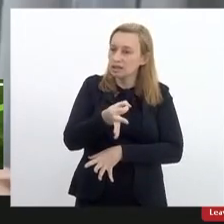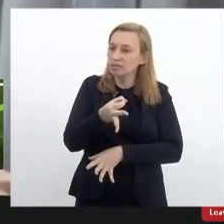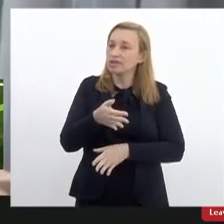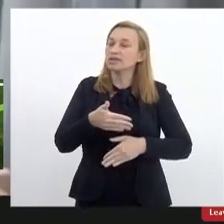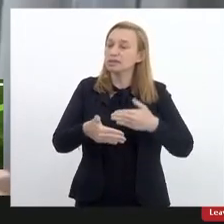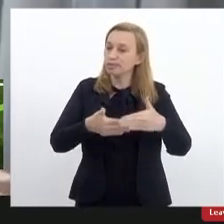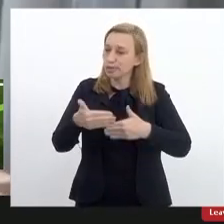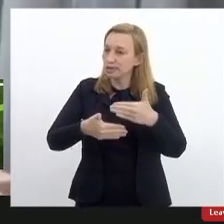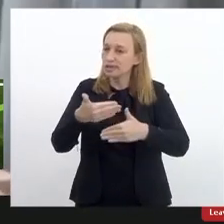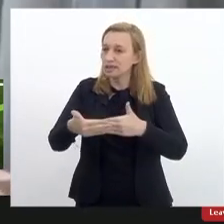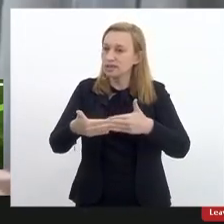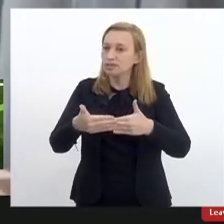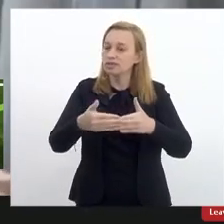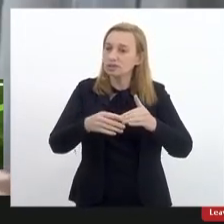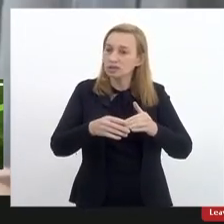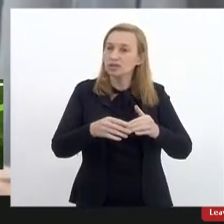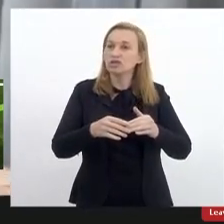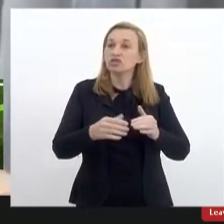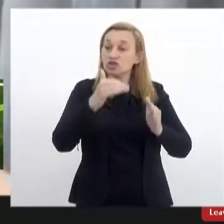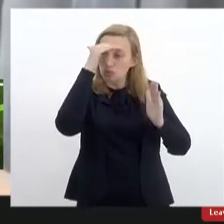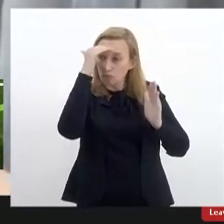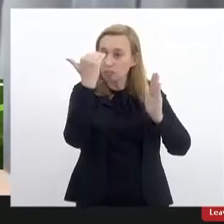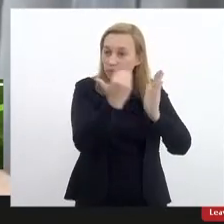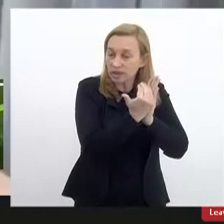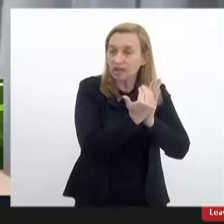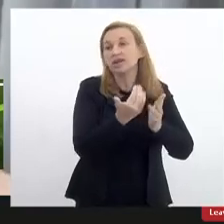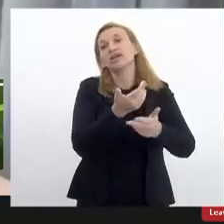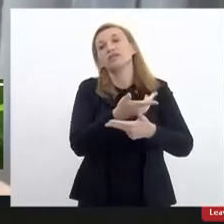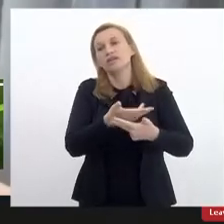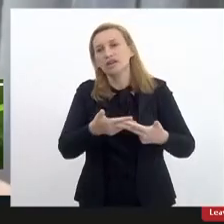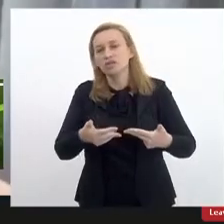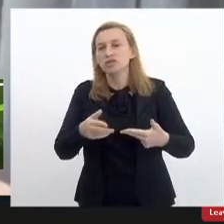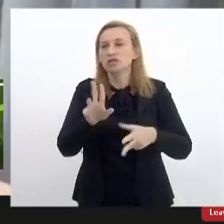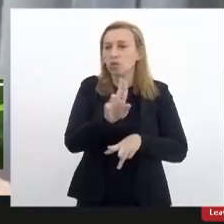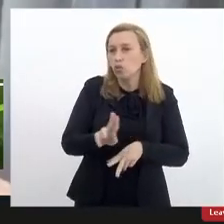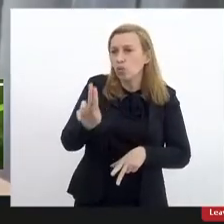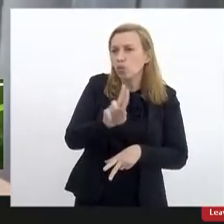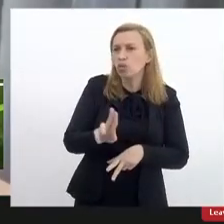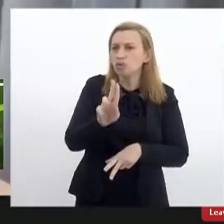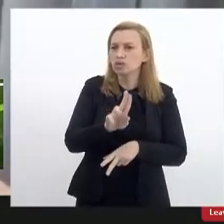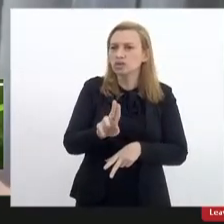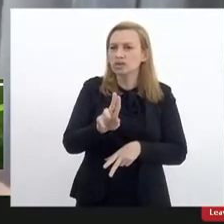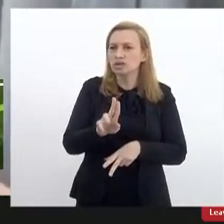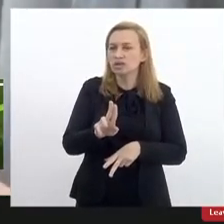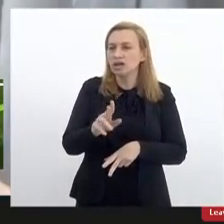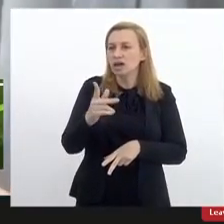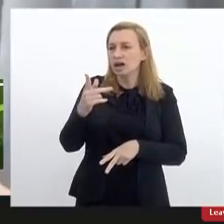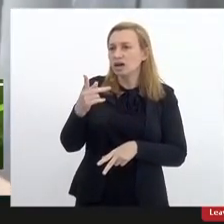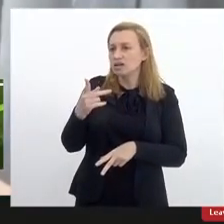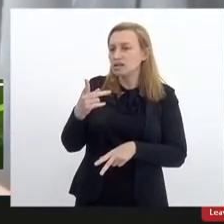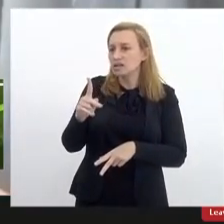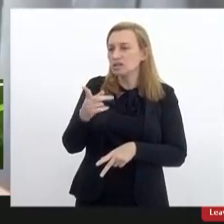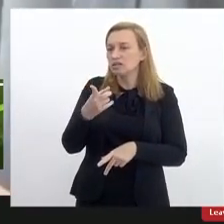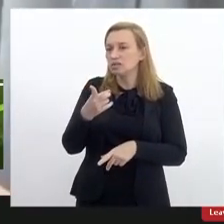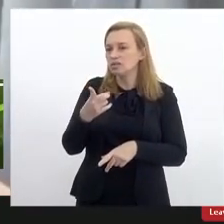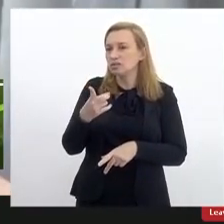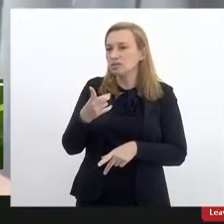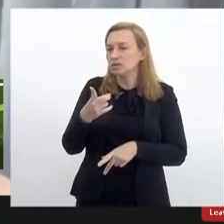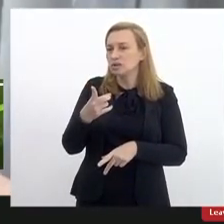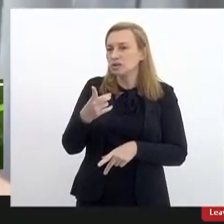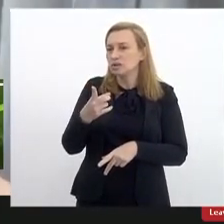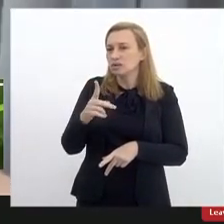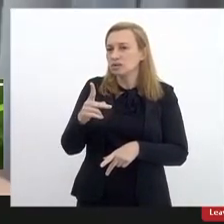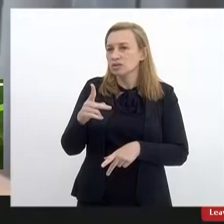processo de acolhimento né as instituições muitas vezes usam a seu bel prazer dificultando